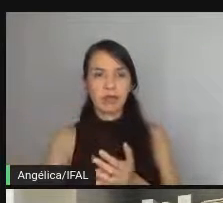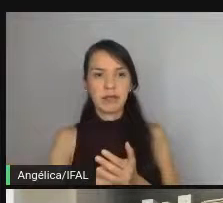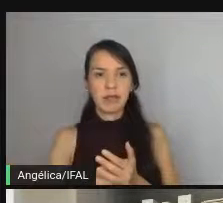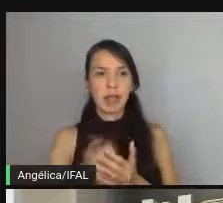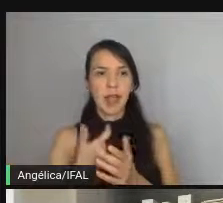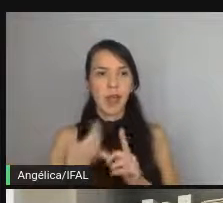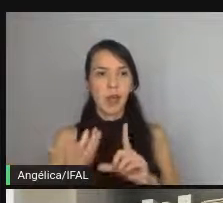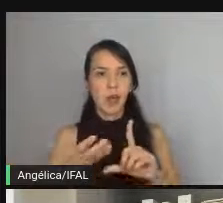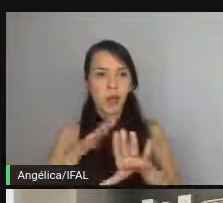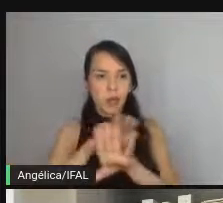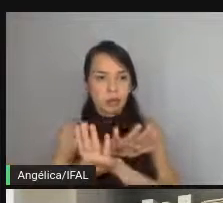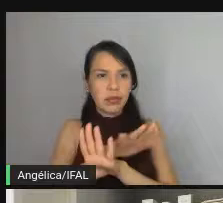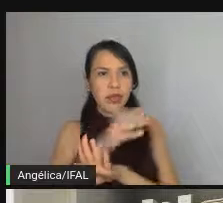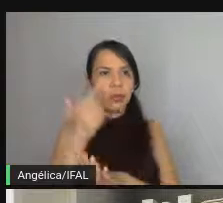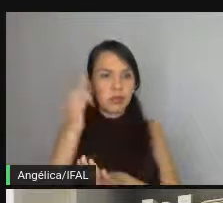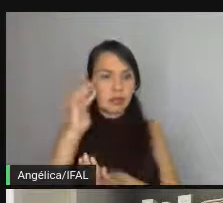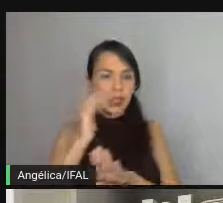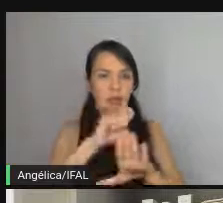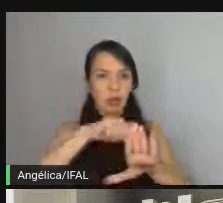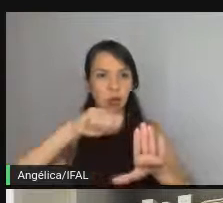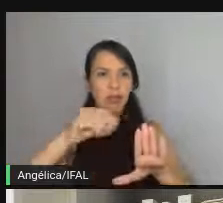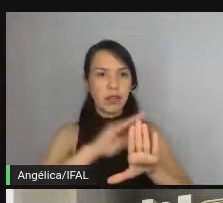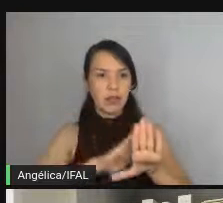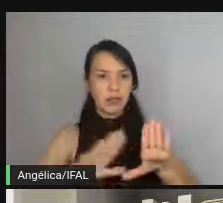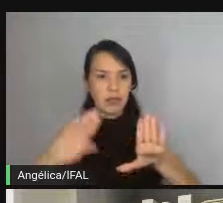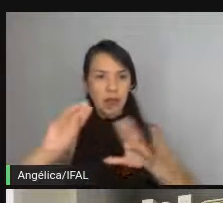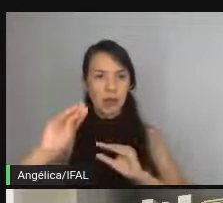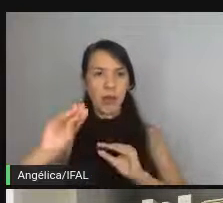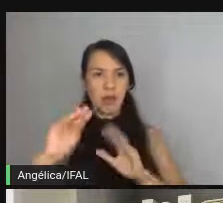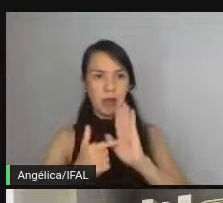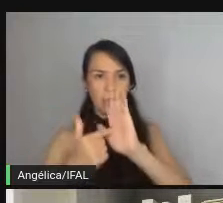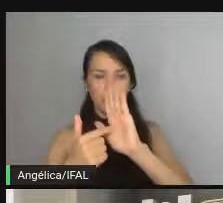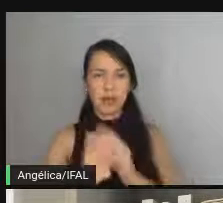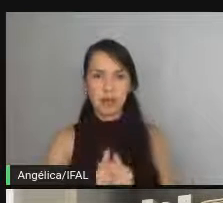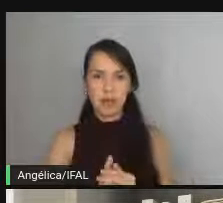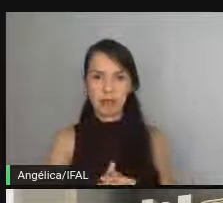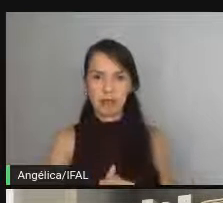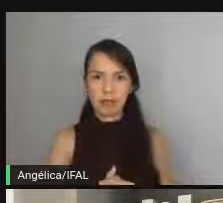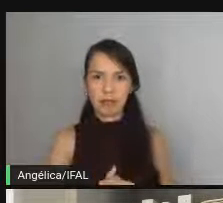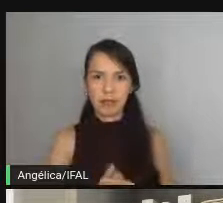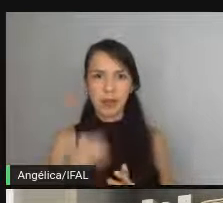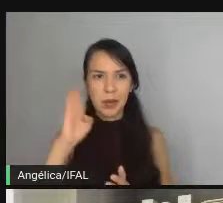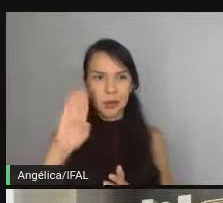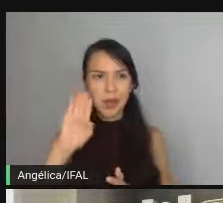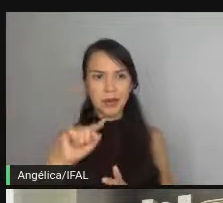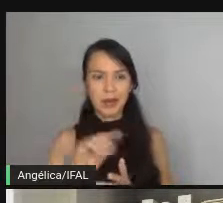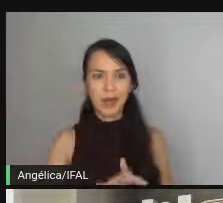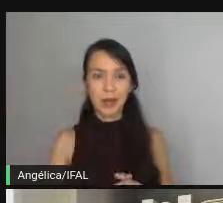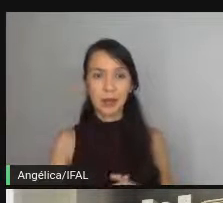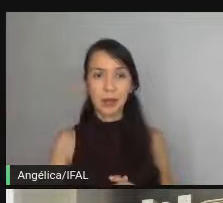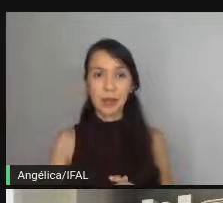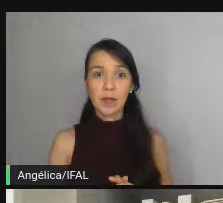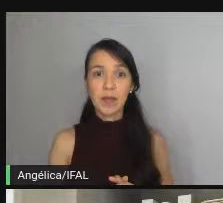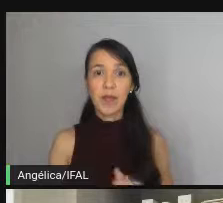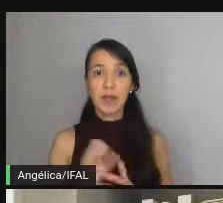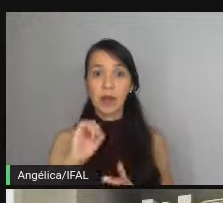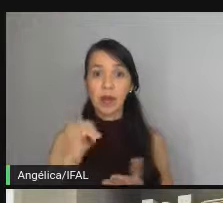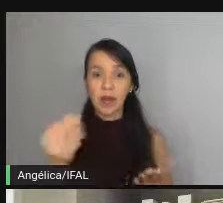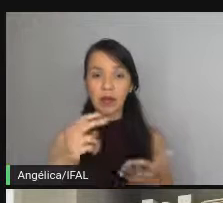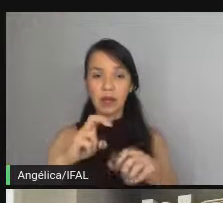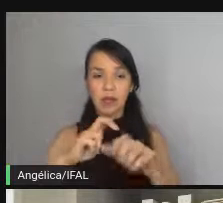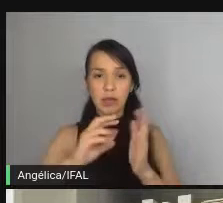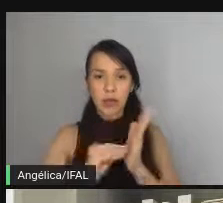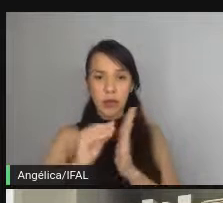interface que permite qualquer coisa ser escrita ele abstrai interessante acho legal então agora pessoal se a gente rodar